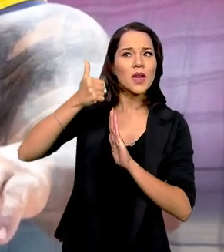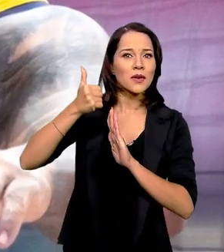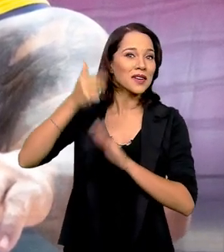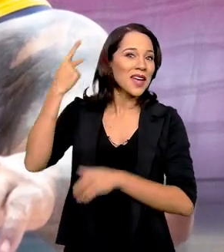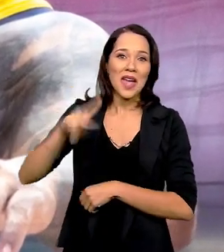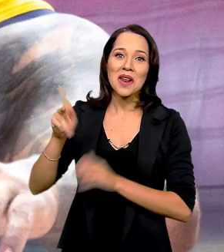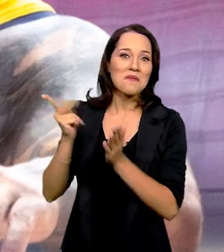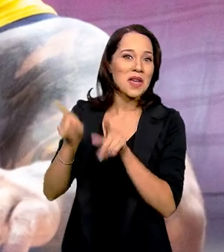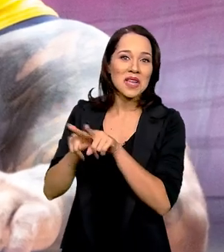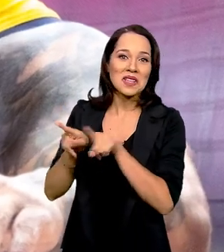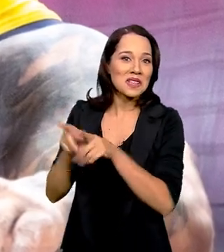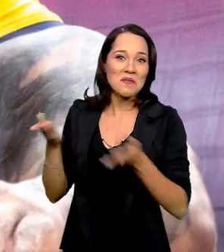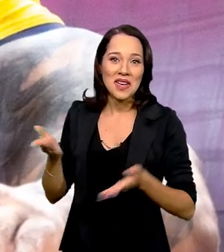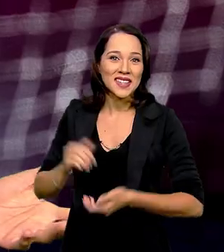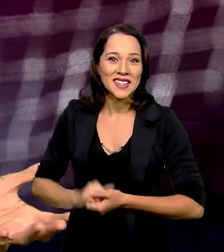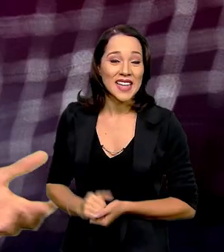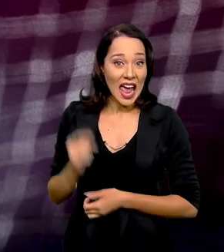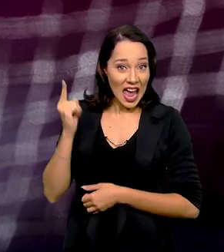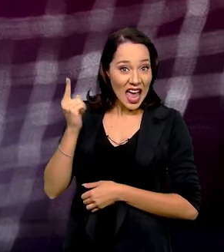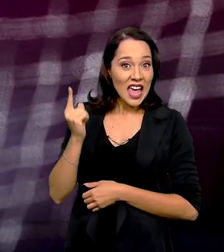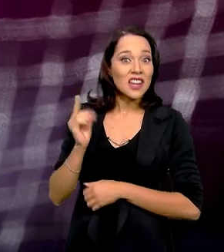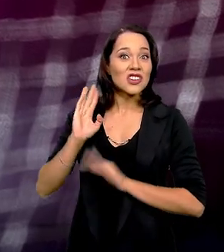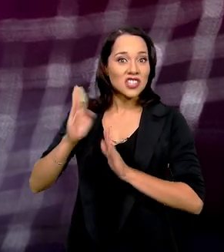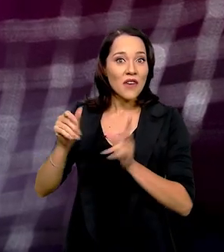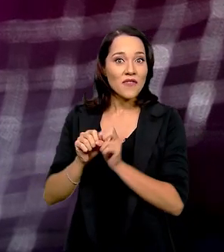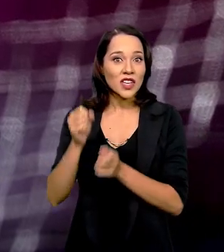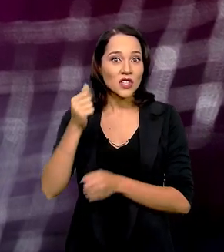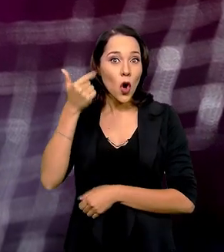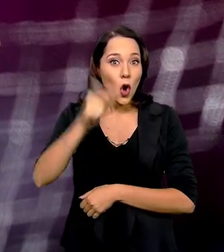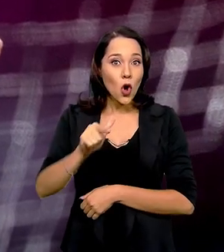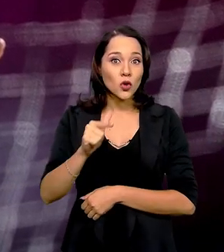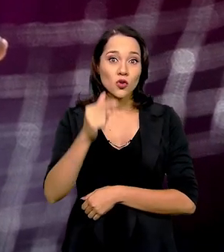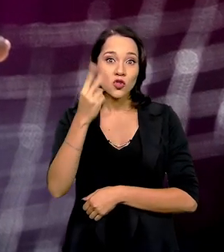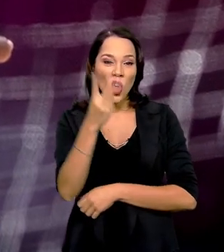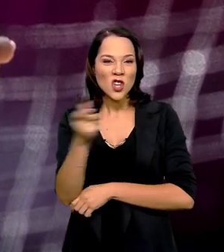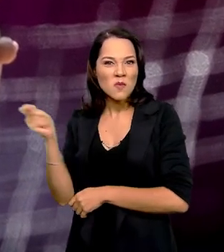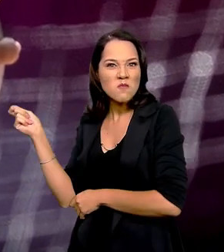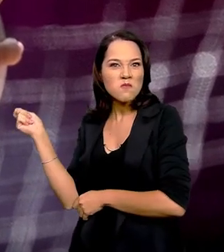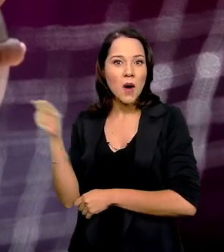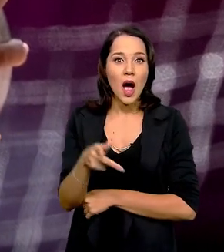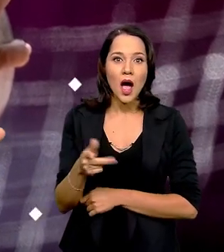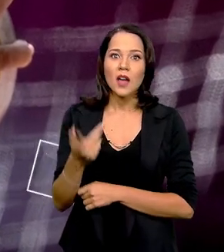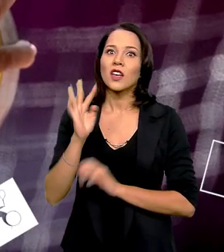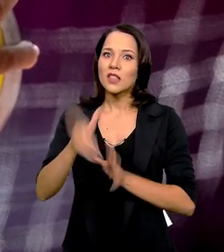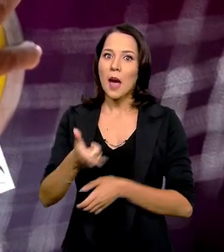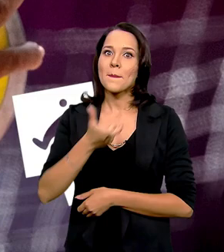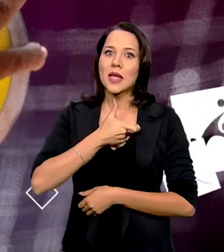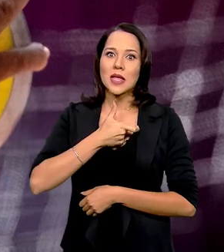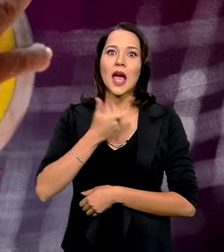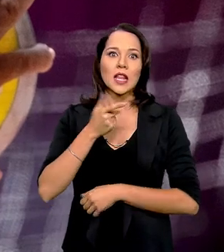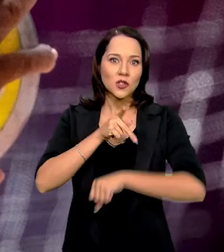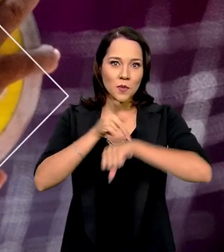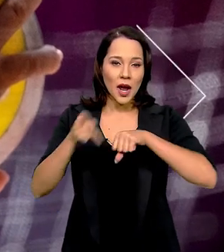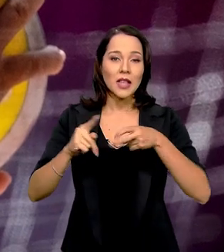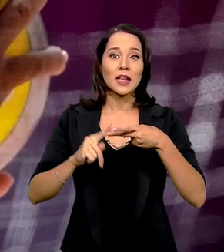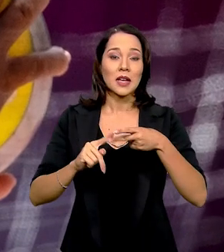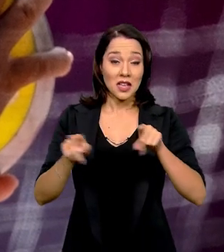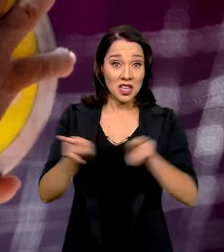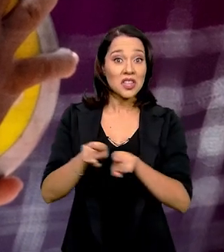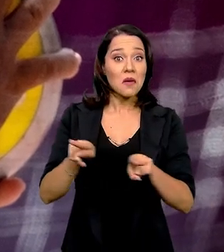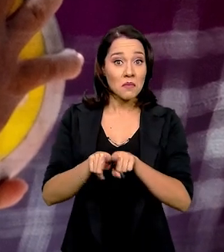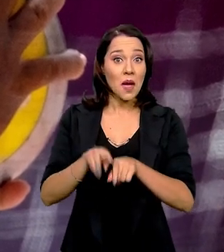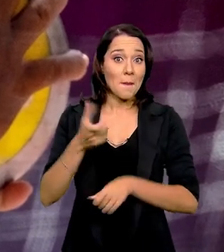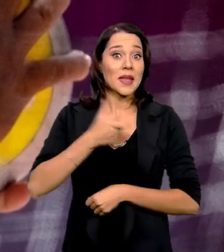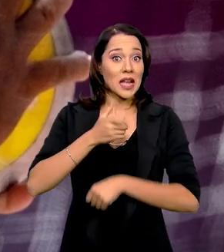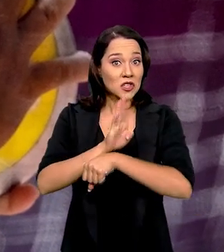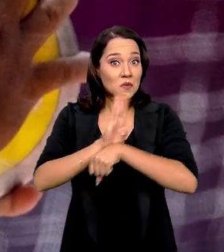sabe de quem? Dele mesmo. Pois é, ele fez outros dois arremessos que poderiam valer a medalha de prata e